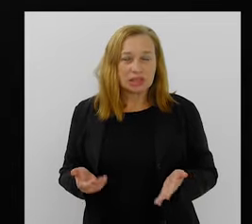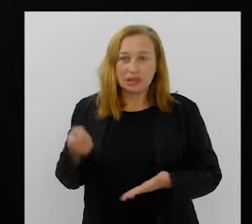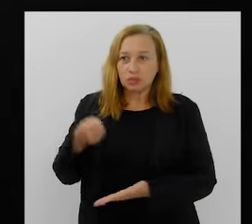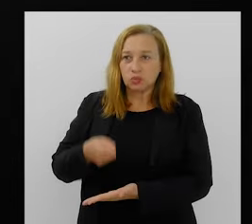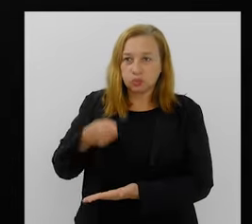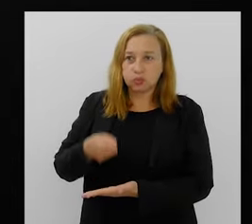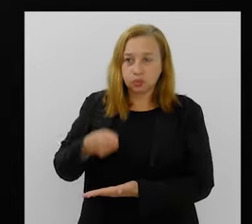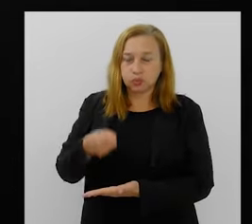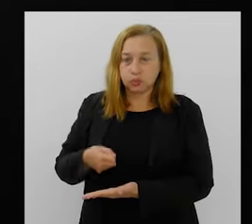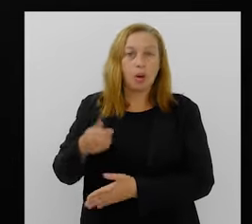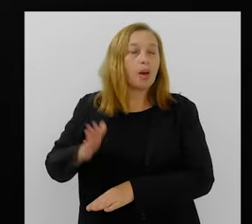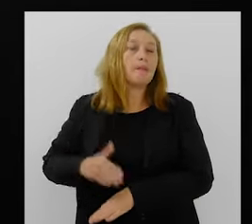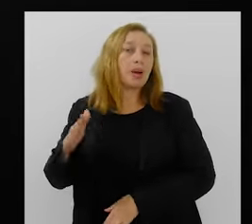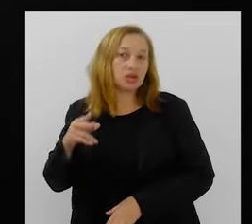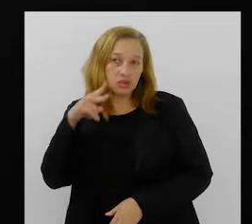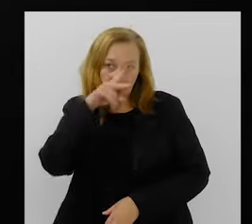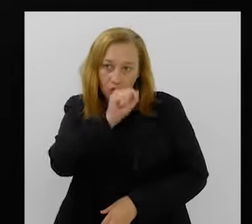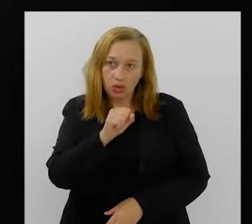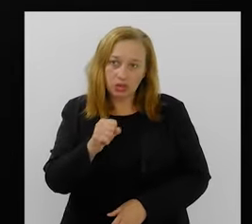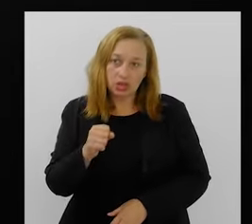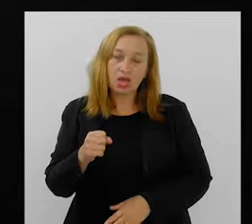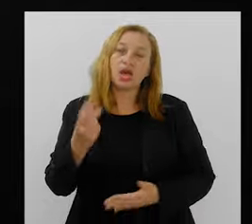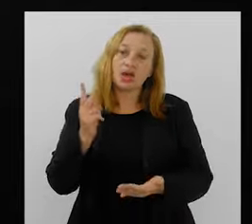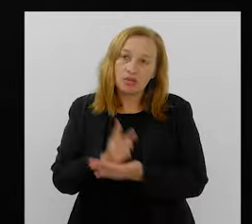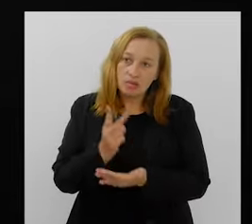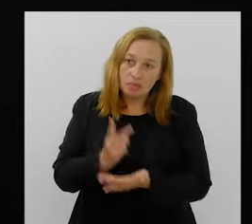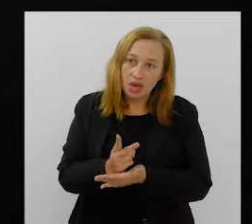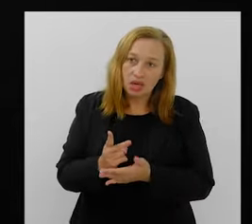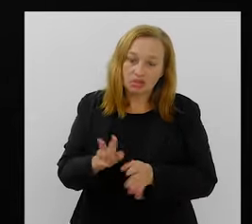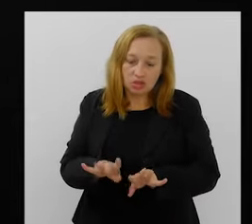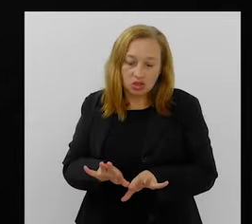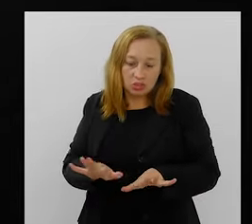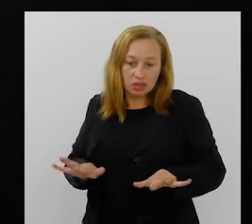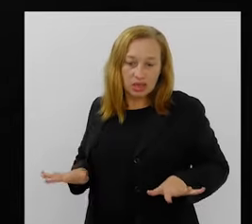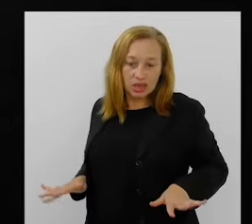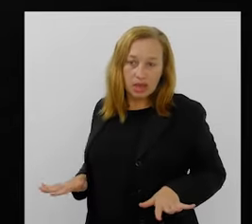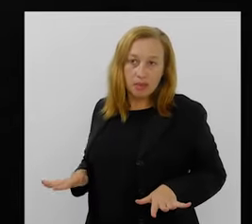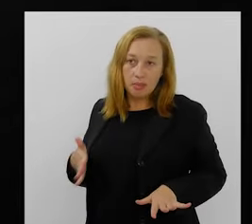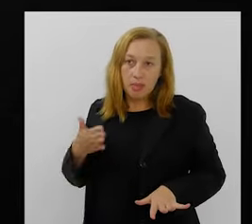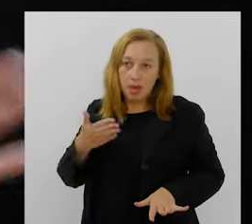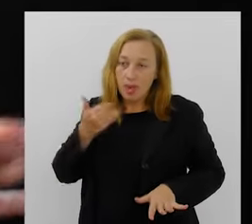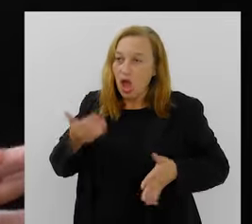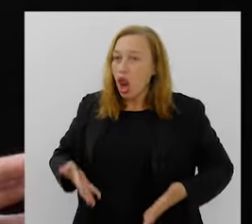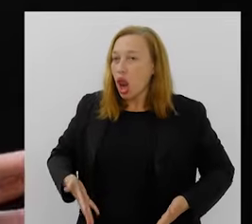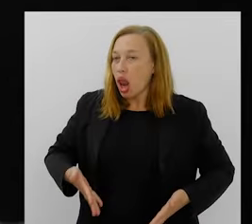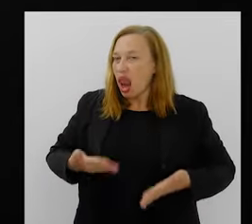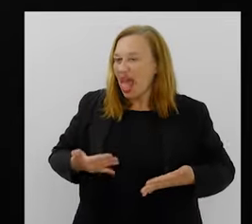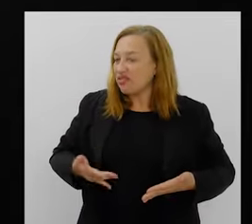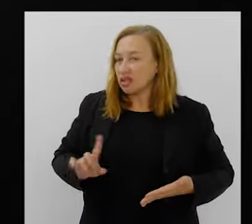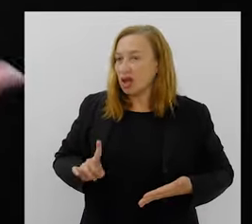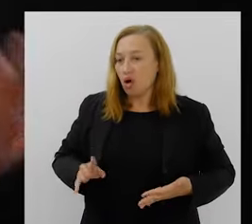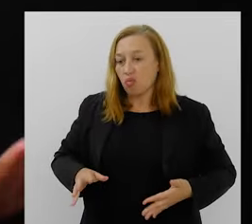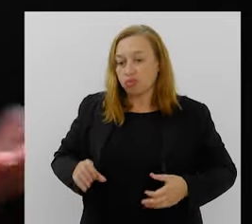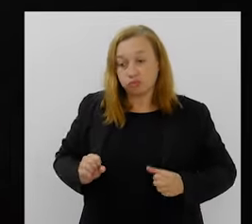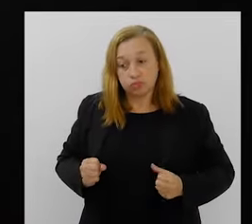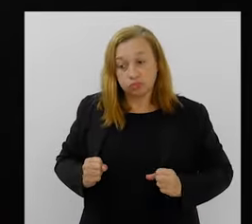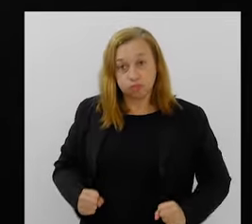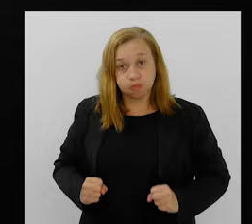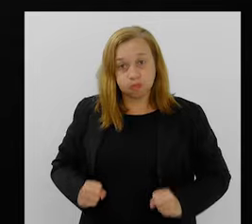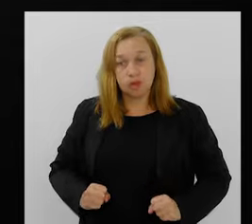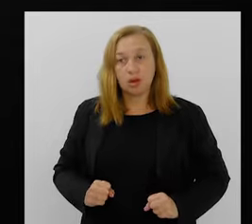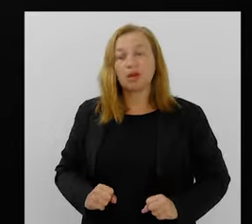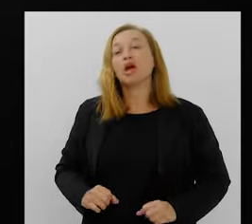a exigência em cima do quesito é muito maior, embora as fantasias estejam muito mais confortáveis, leve nem tanto, mas muito mais